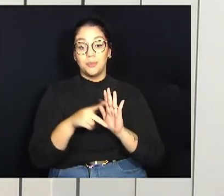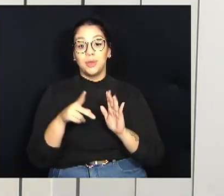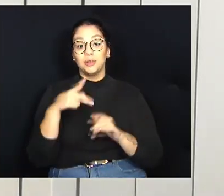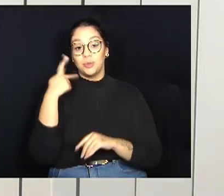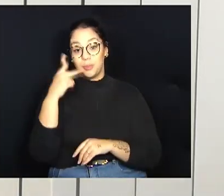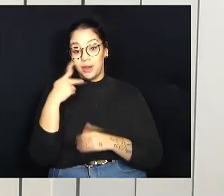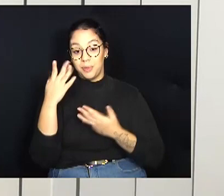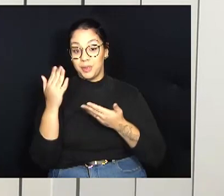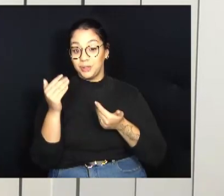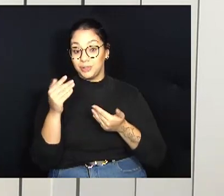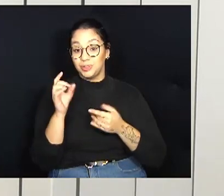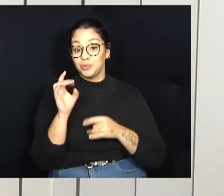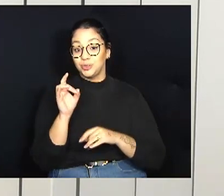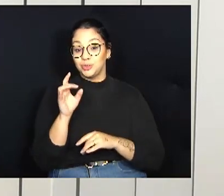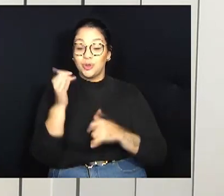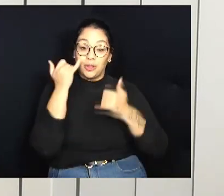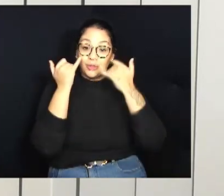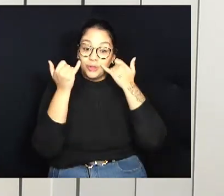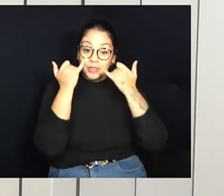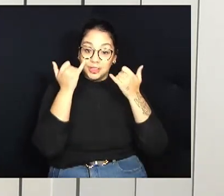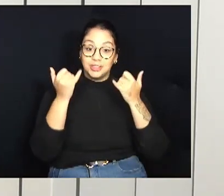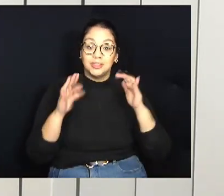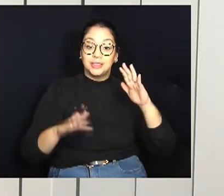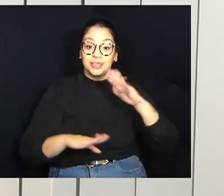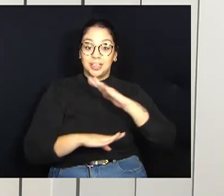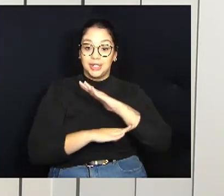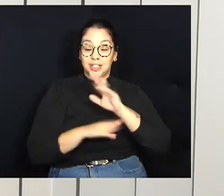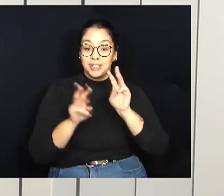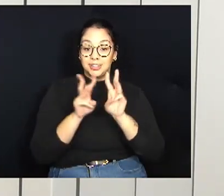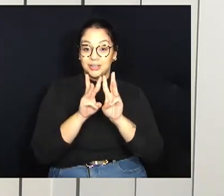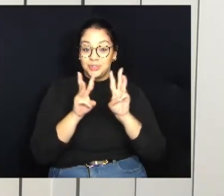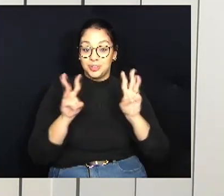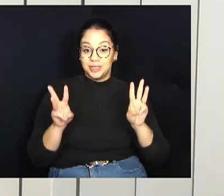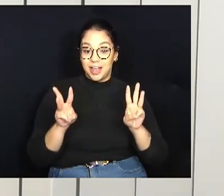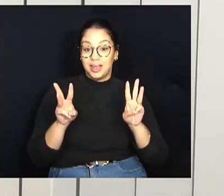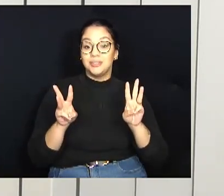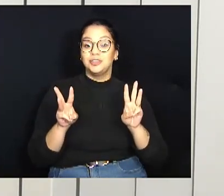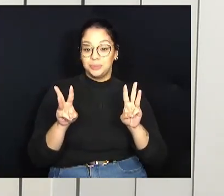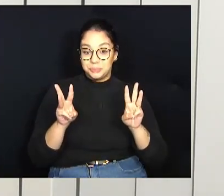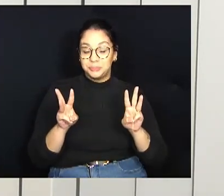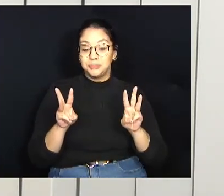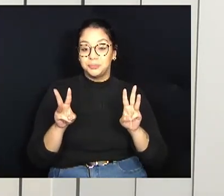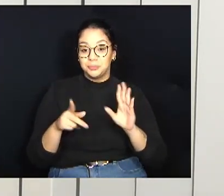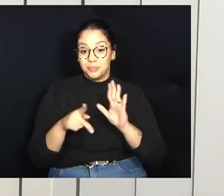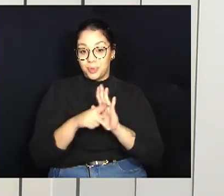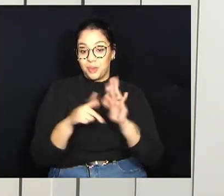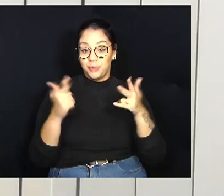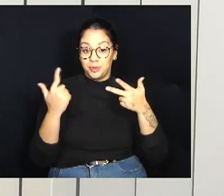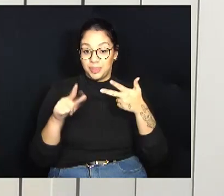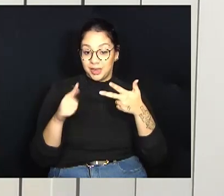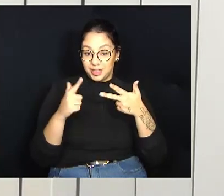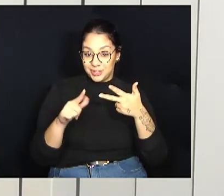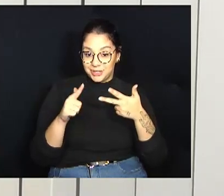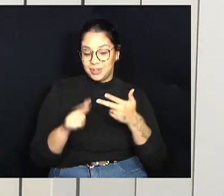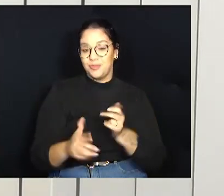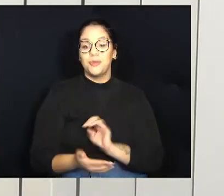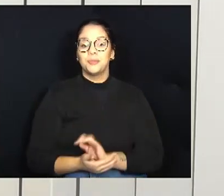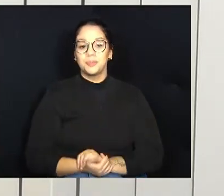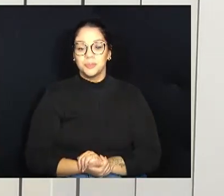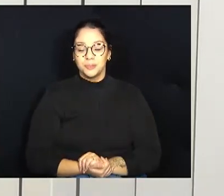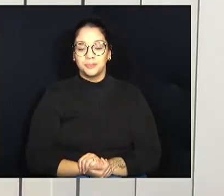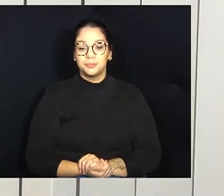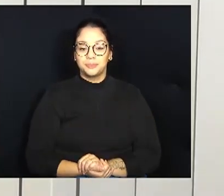acessar as notícias da Câmara no site do Legislativo, é campinas.sp.legi